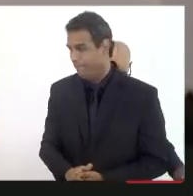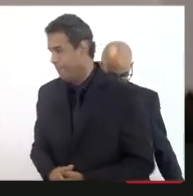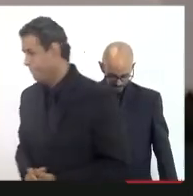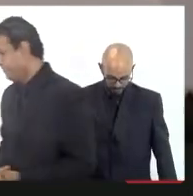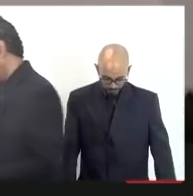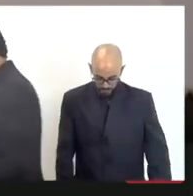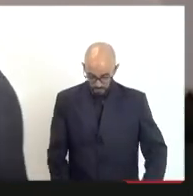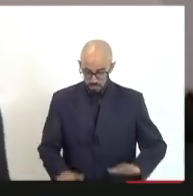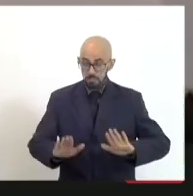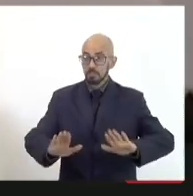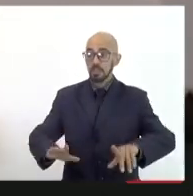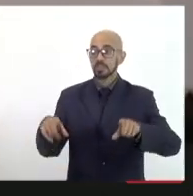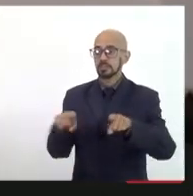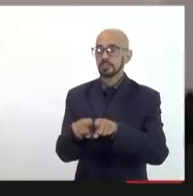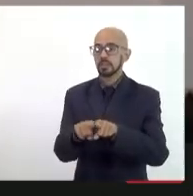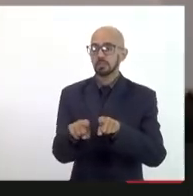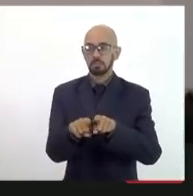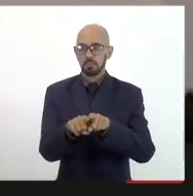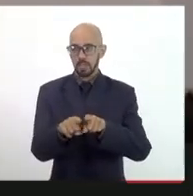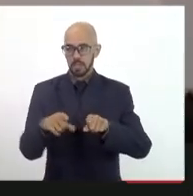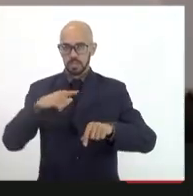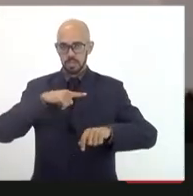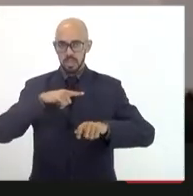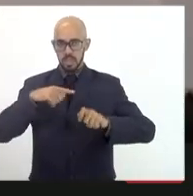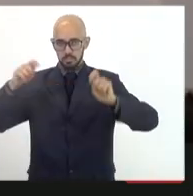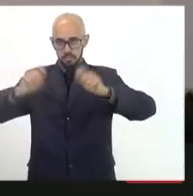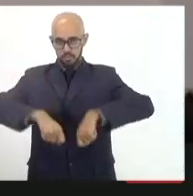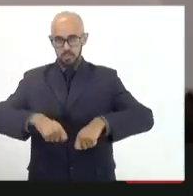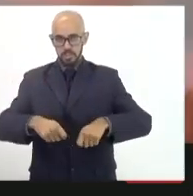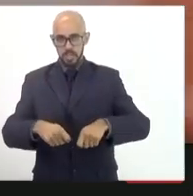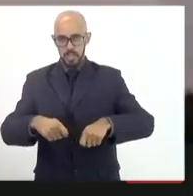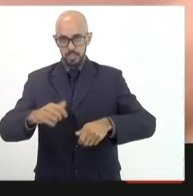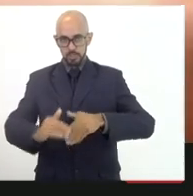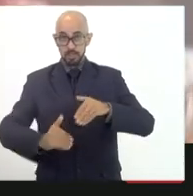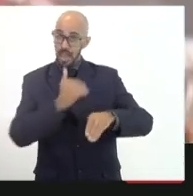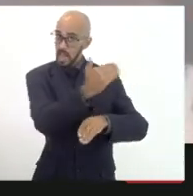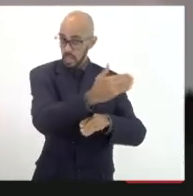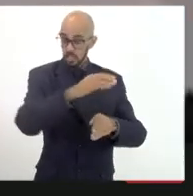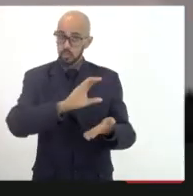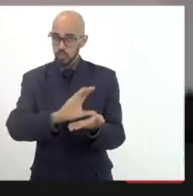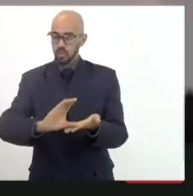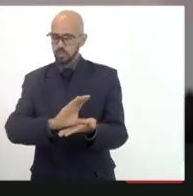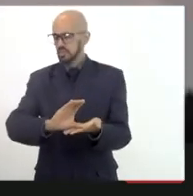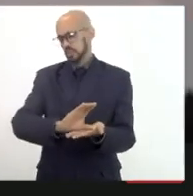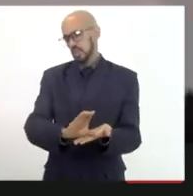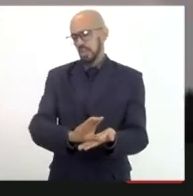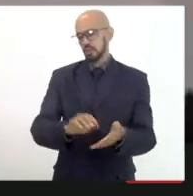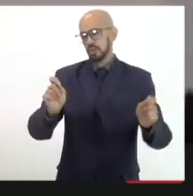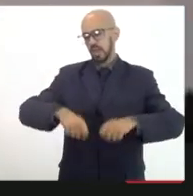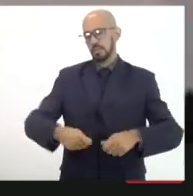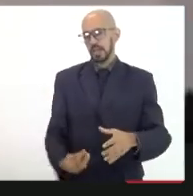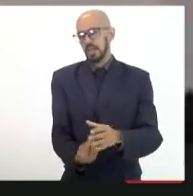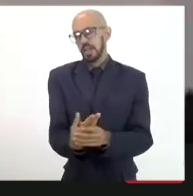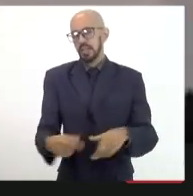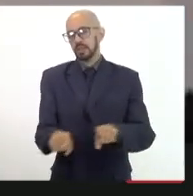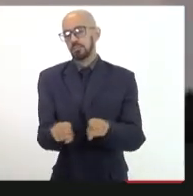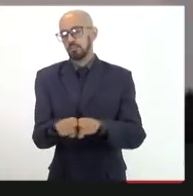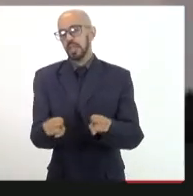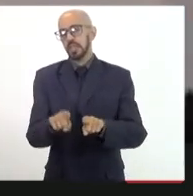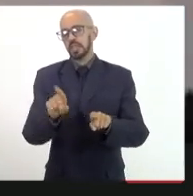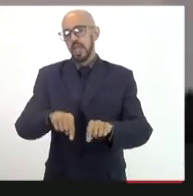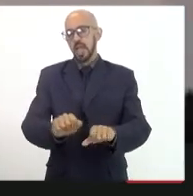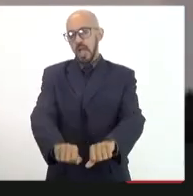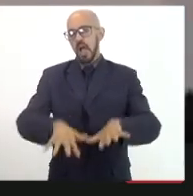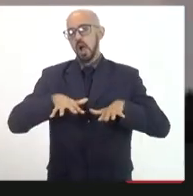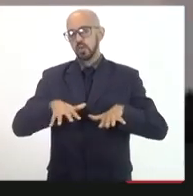uma possibilidade além do conselho consultivo que é que pode ser criada uma coisa mais ampla que são as audiências públicas